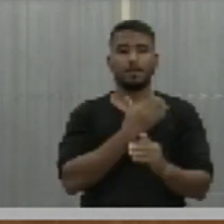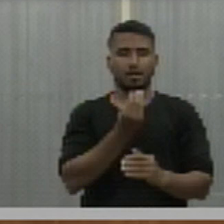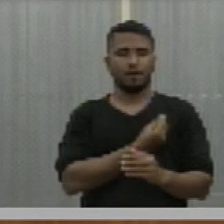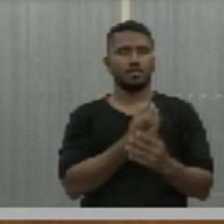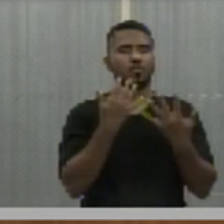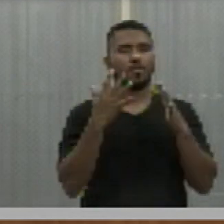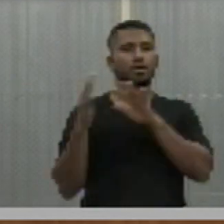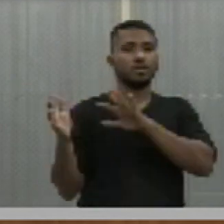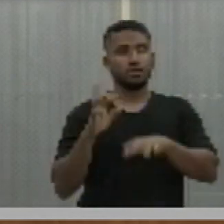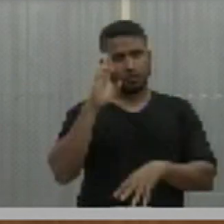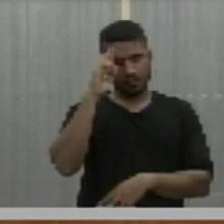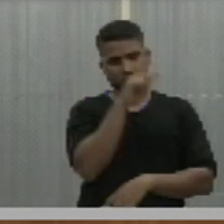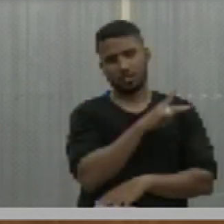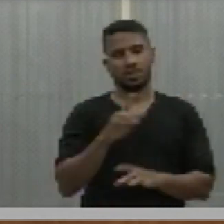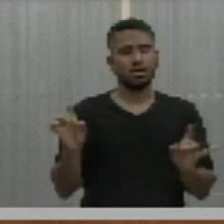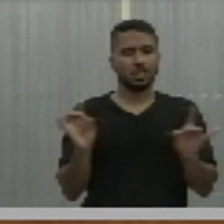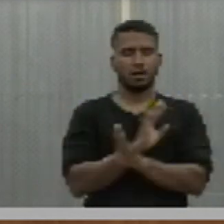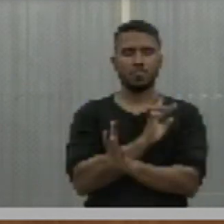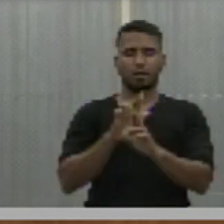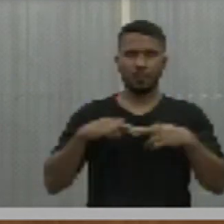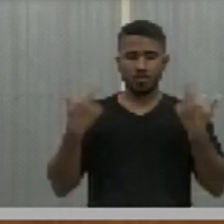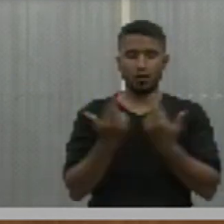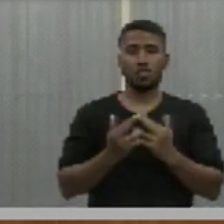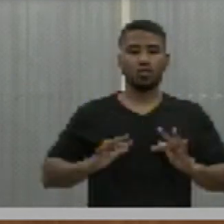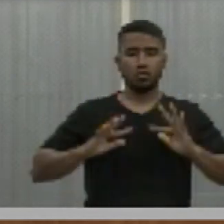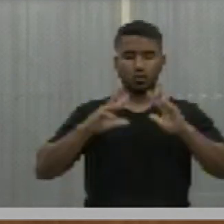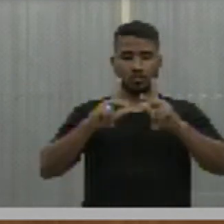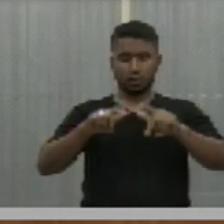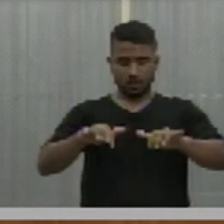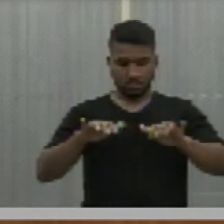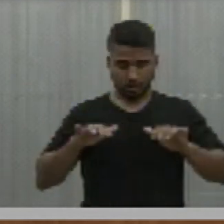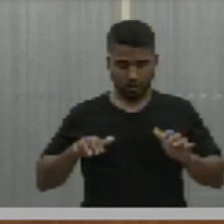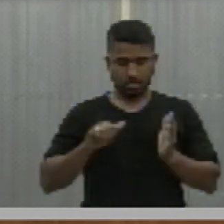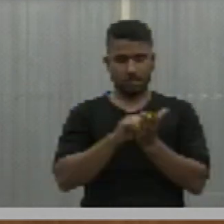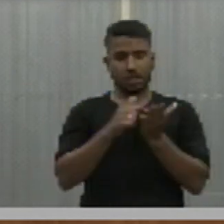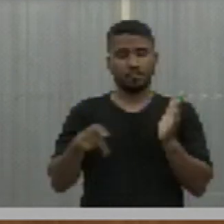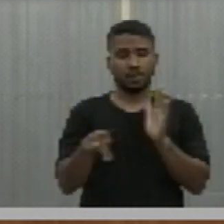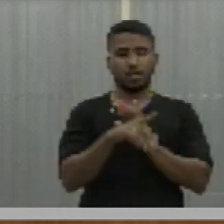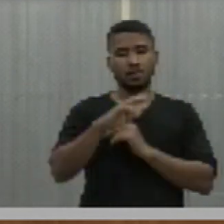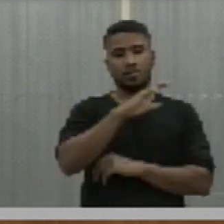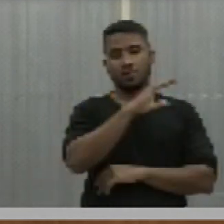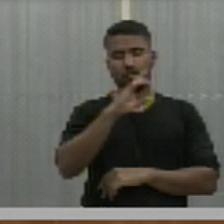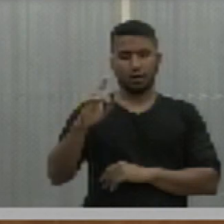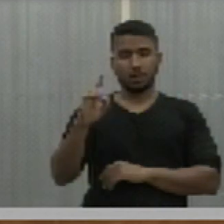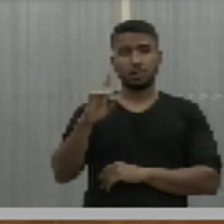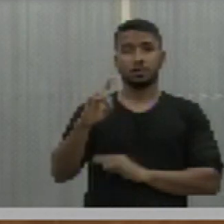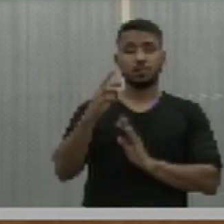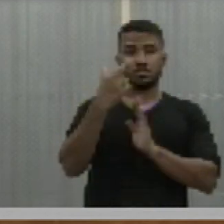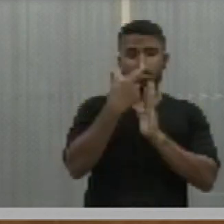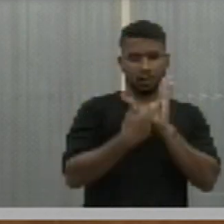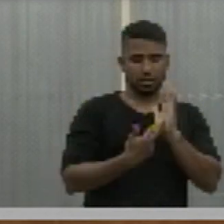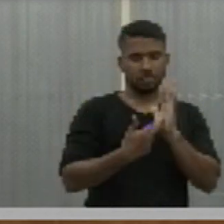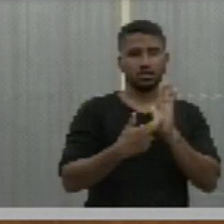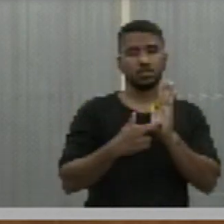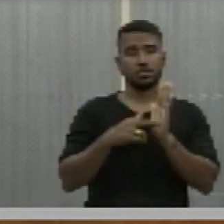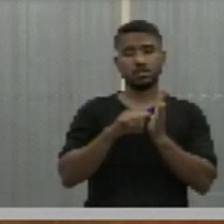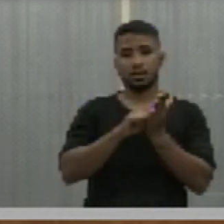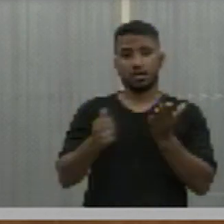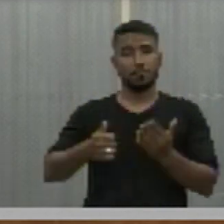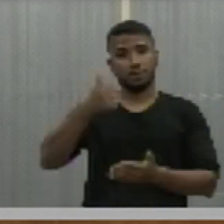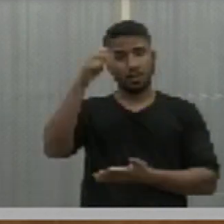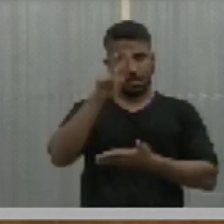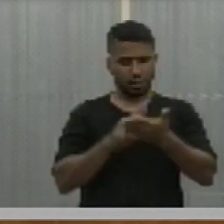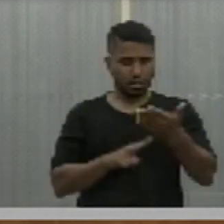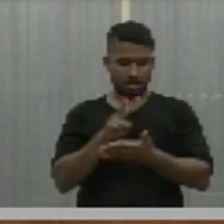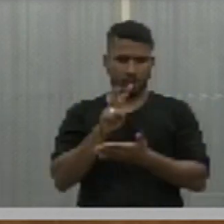tratar, senhor presidente, se ou a sessão que, para constar, foi digitada apresenteada pela Coordenadoria de Serviços e Reração de